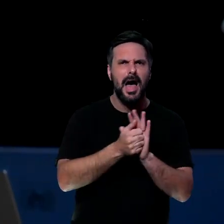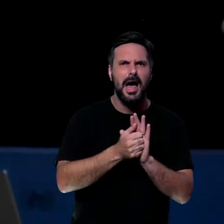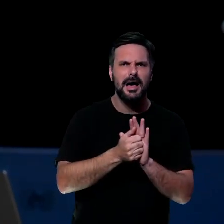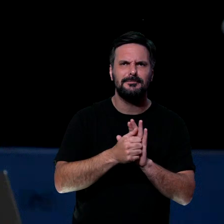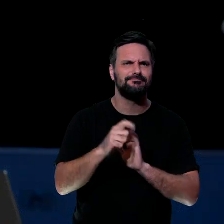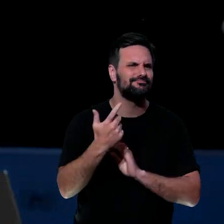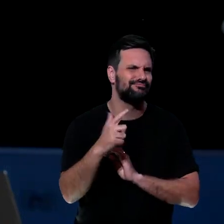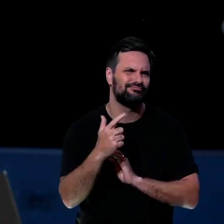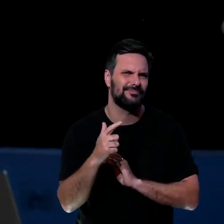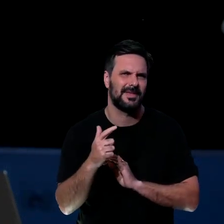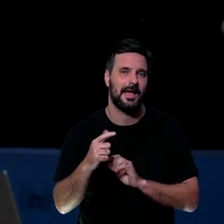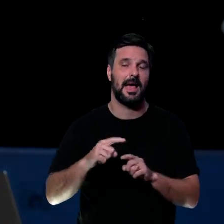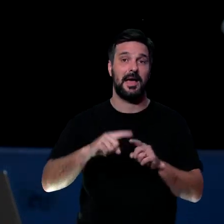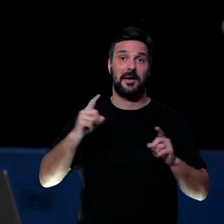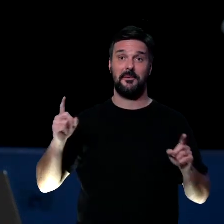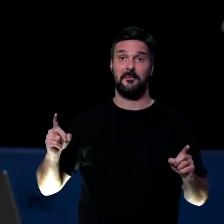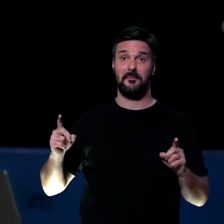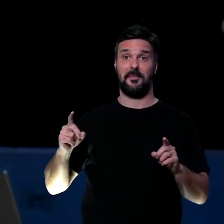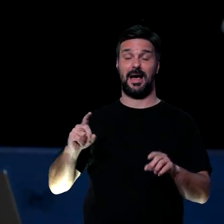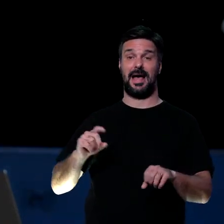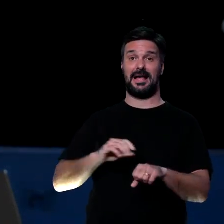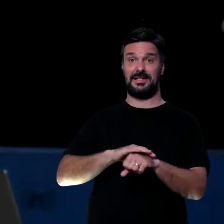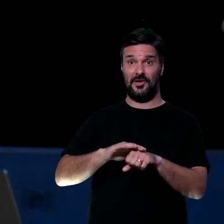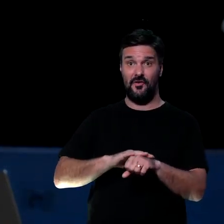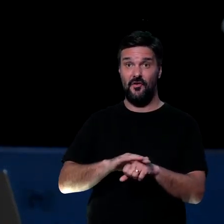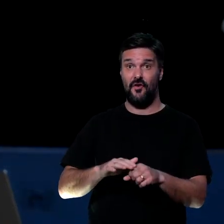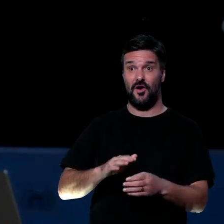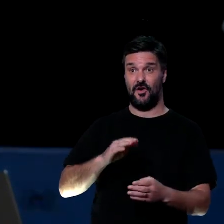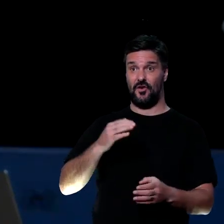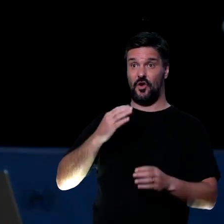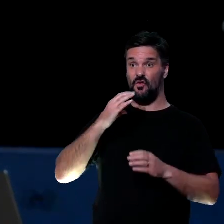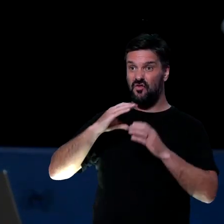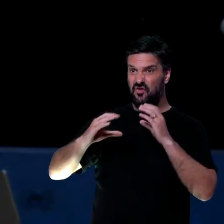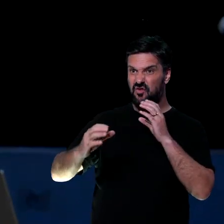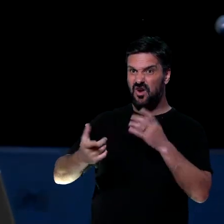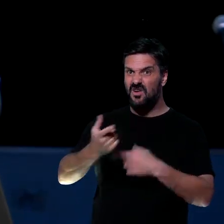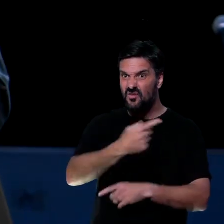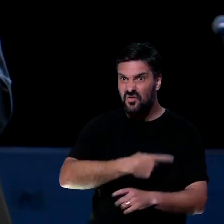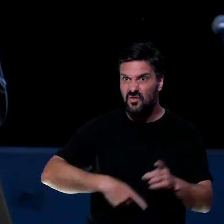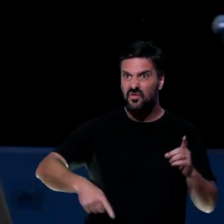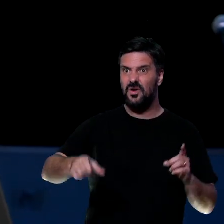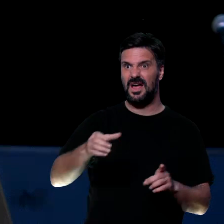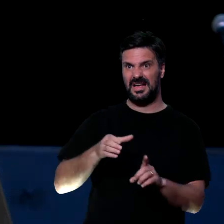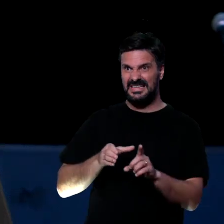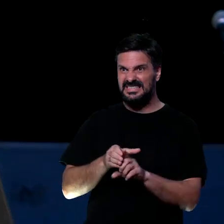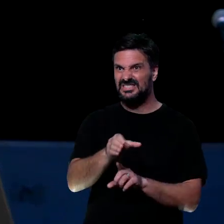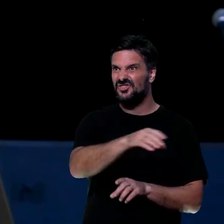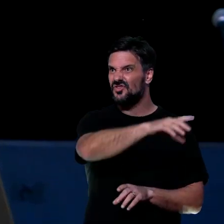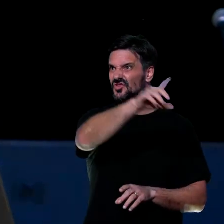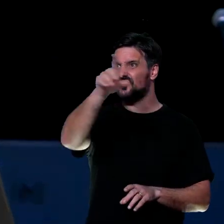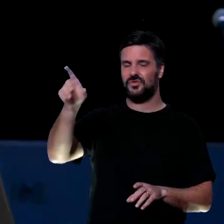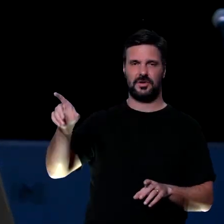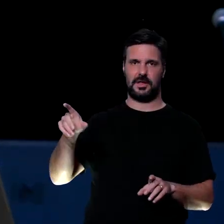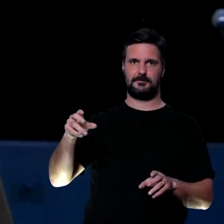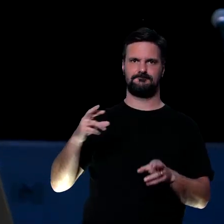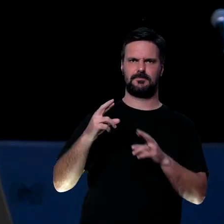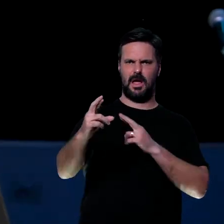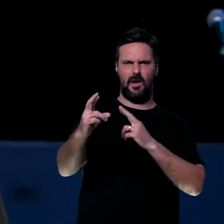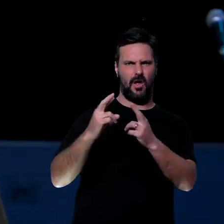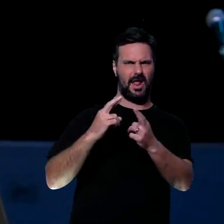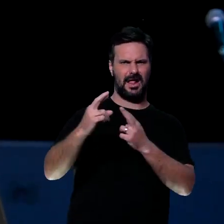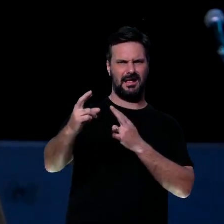tiver contato, cultive os relacionamentos. Segunda lição, para a gente ser inabalável, além de ter relacionamentos